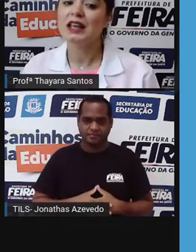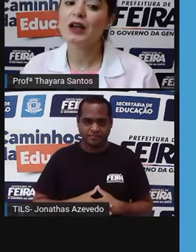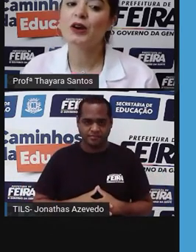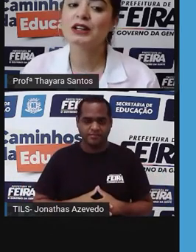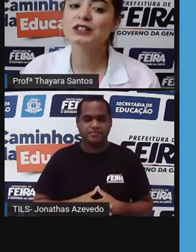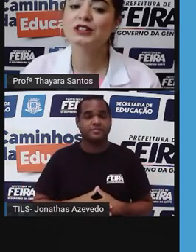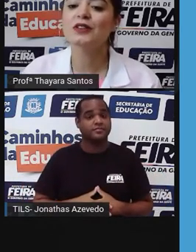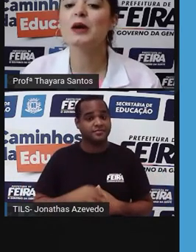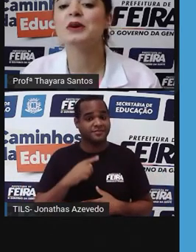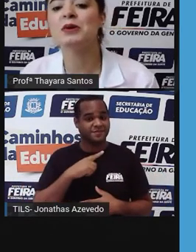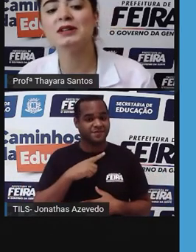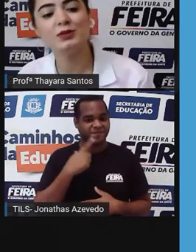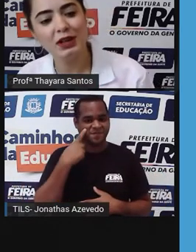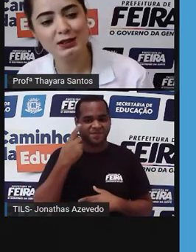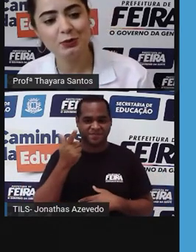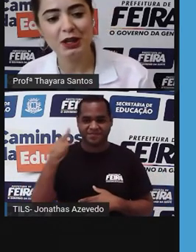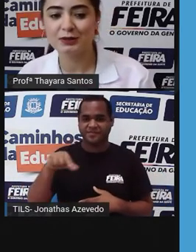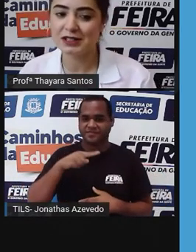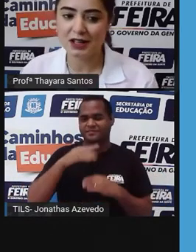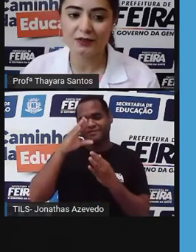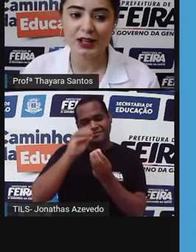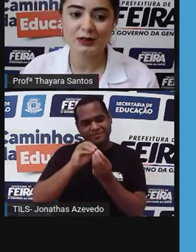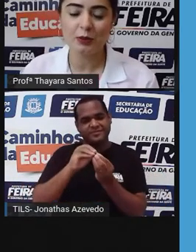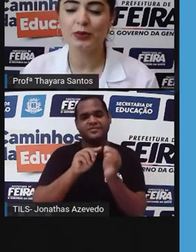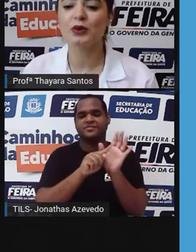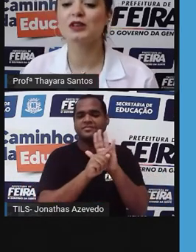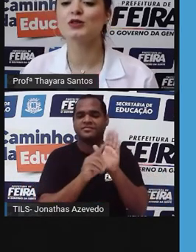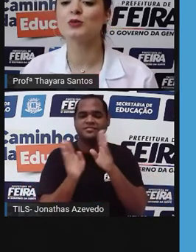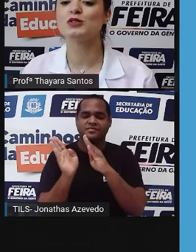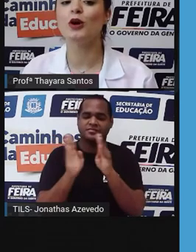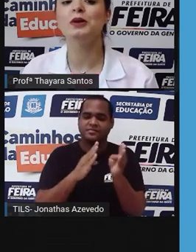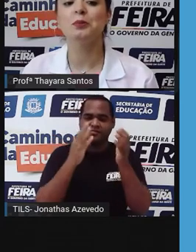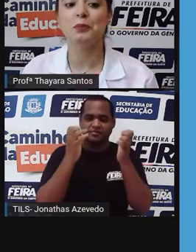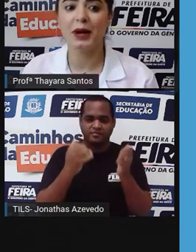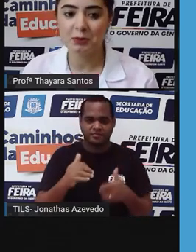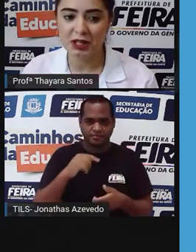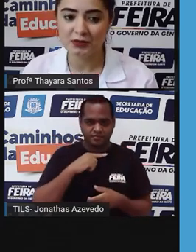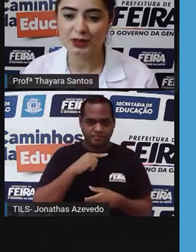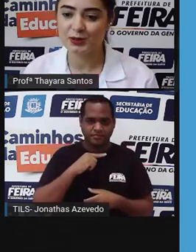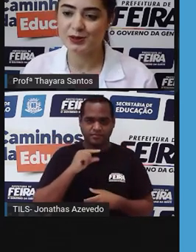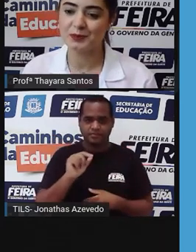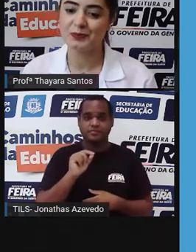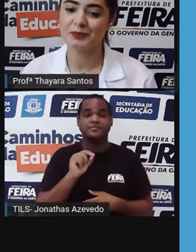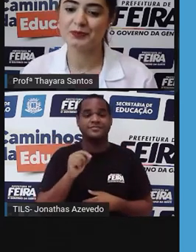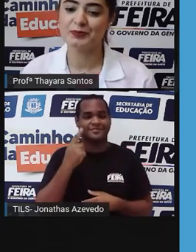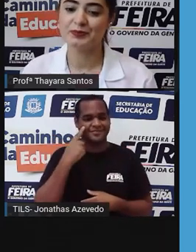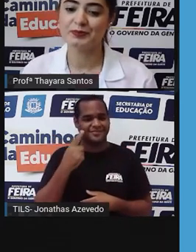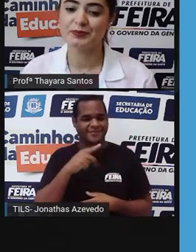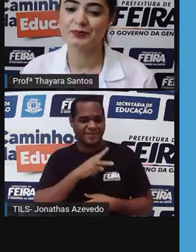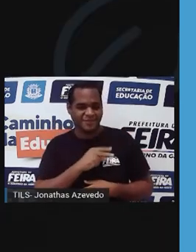E agora a gente vai para mais um resuminho. Dessa vez, vamos para um resumo sobre mamíferos.